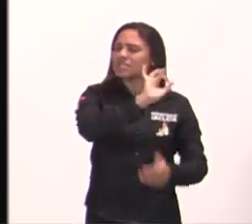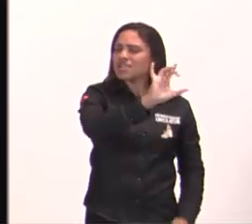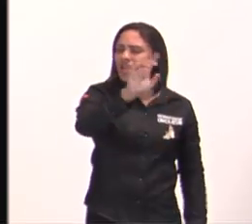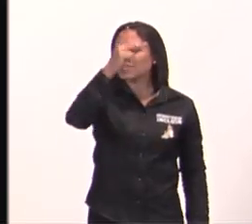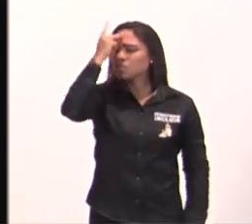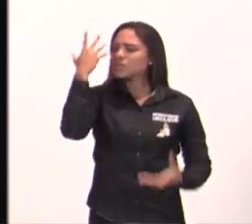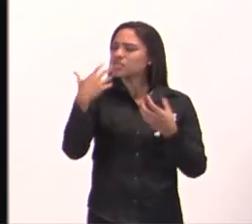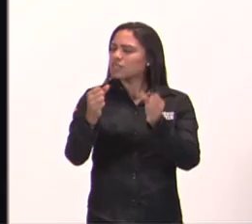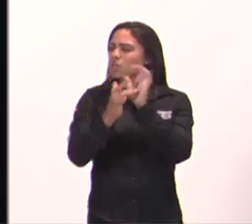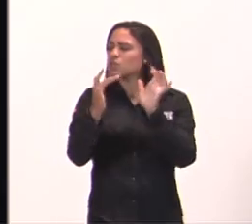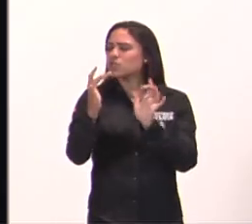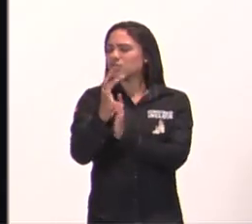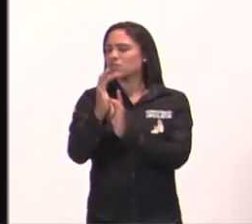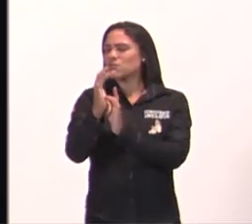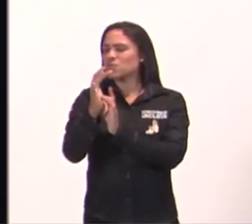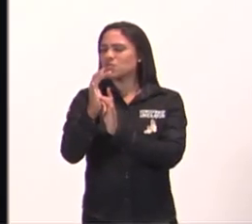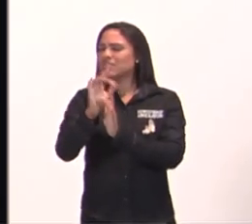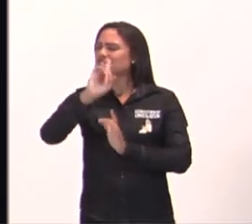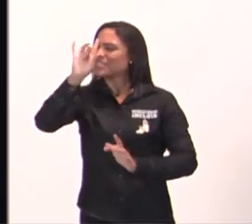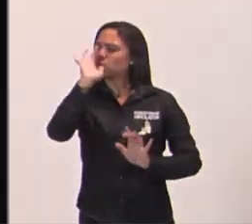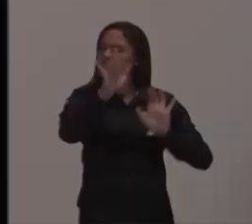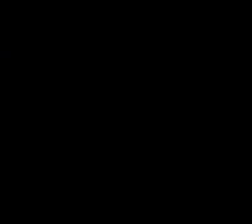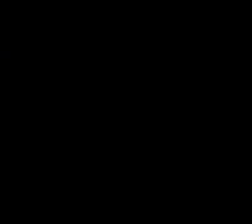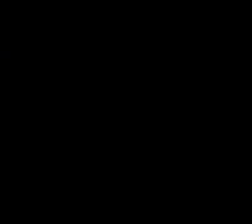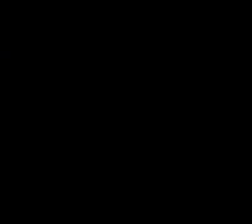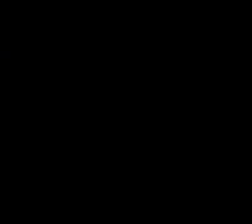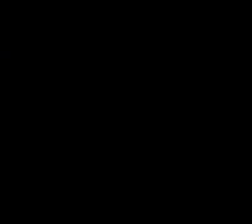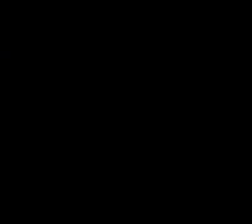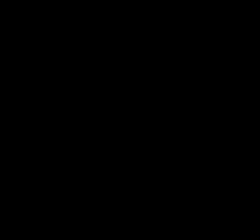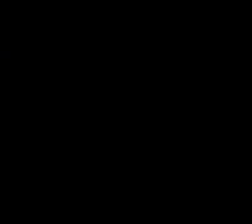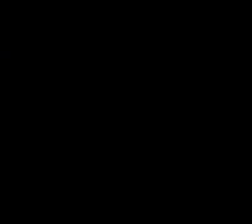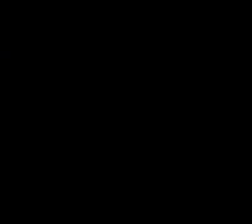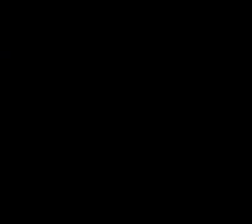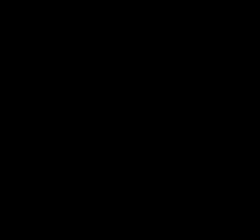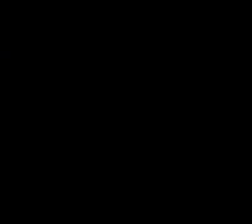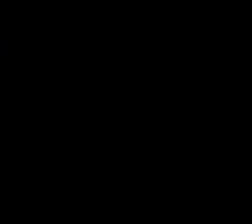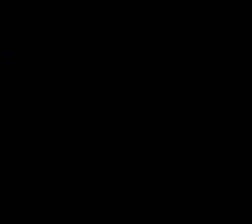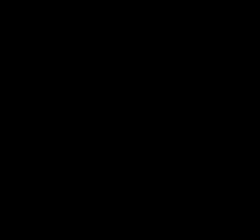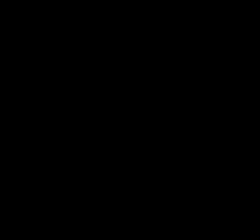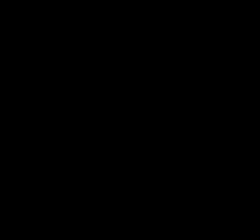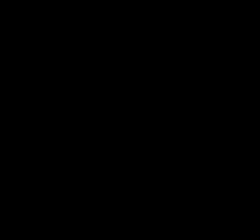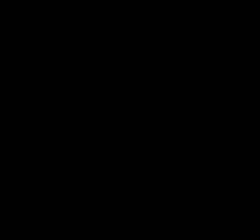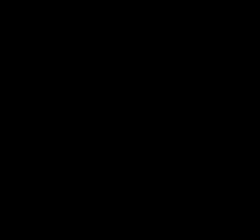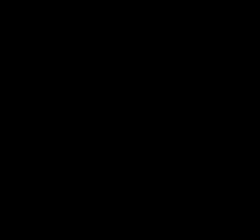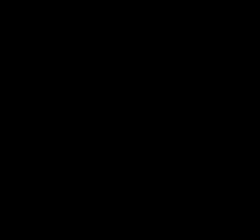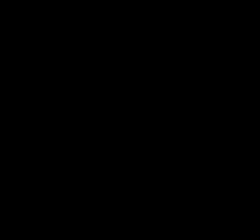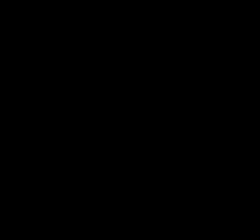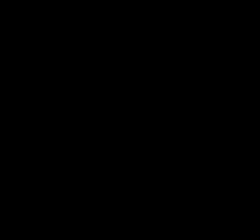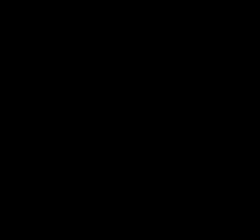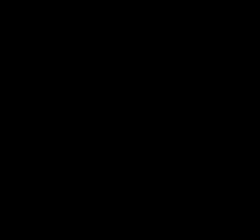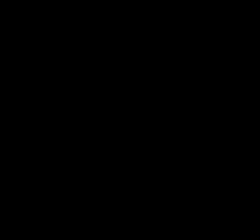em o nome de Jesus, amém, e amém. o Senhor, e o,rica,